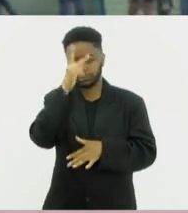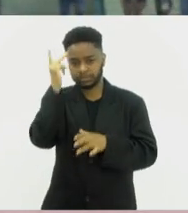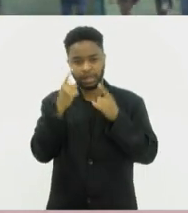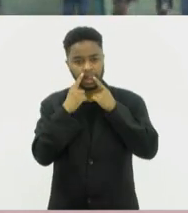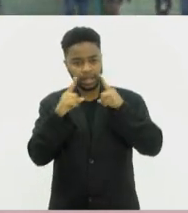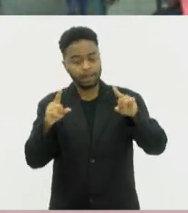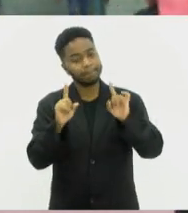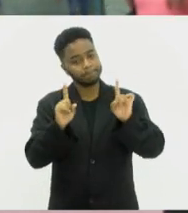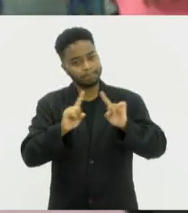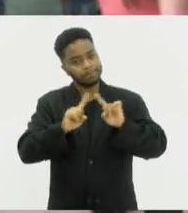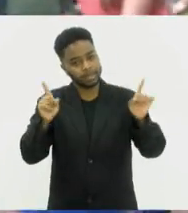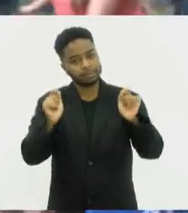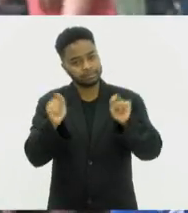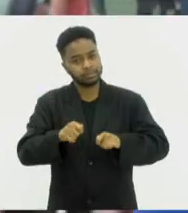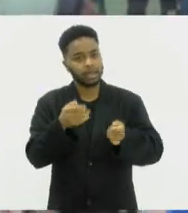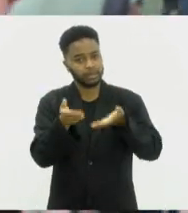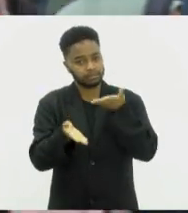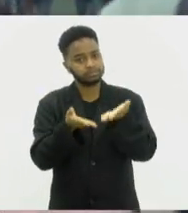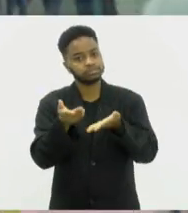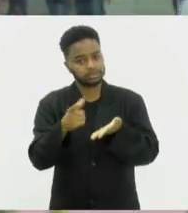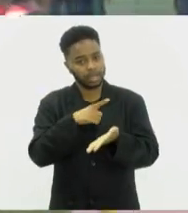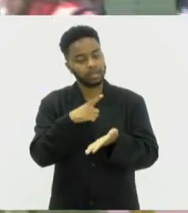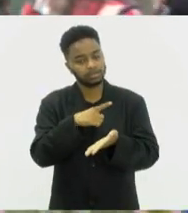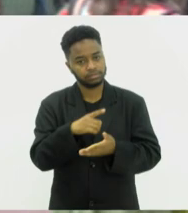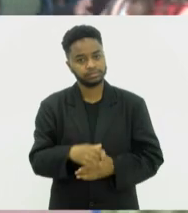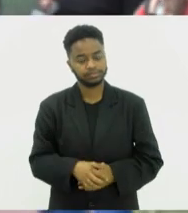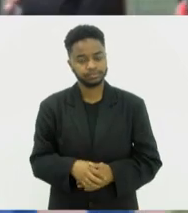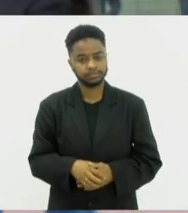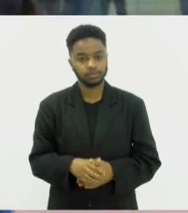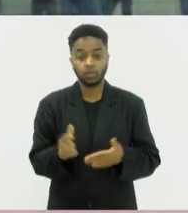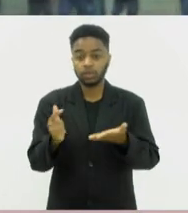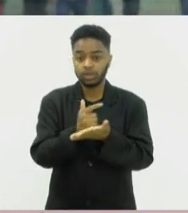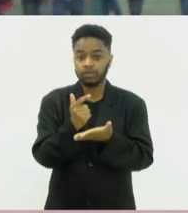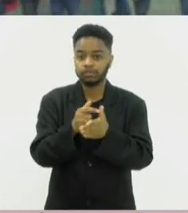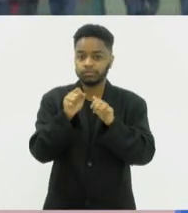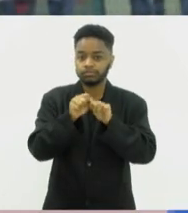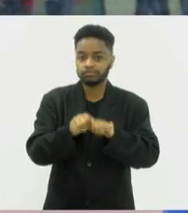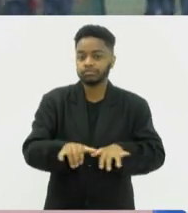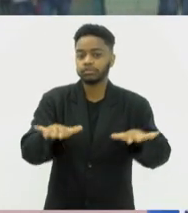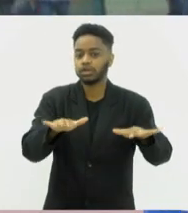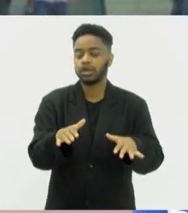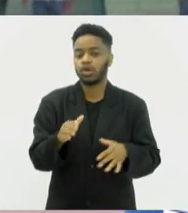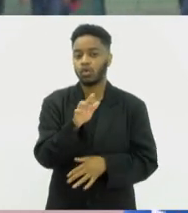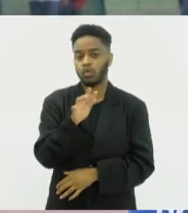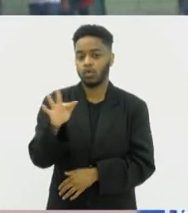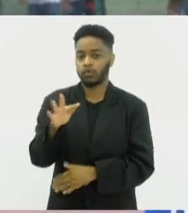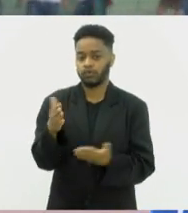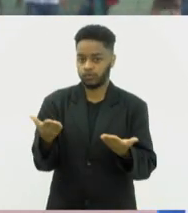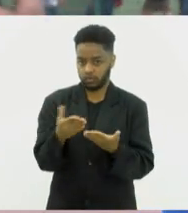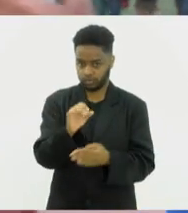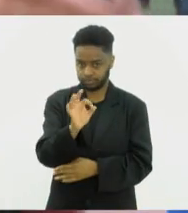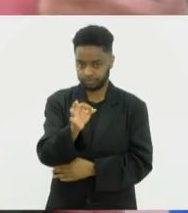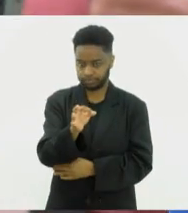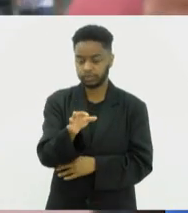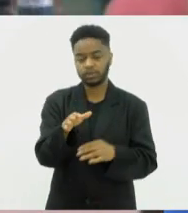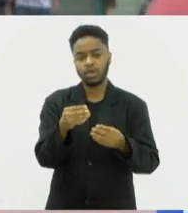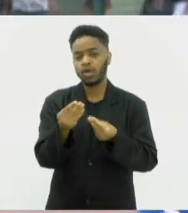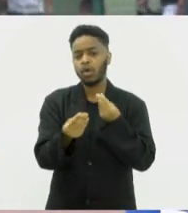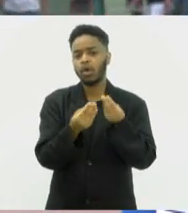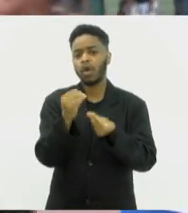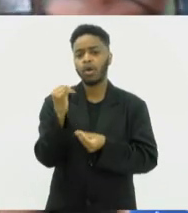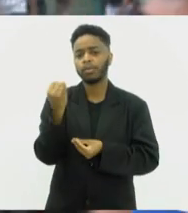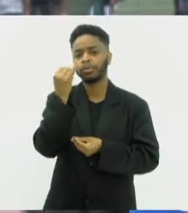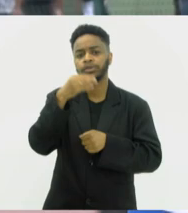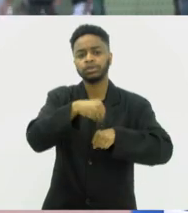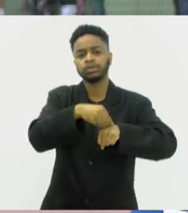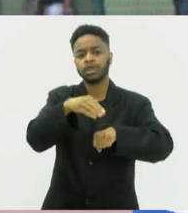será atendido em algum momento. Esse livro será lançado na Universidade Federal Fluminense, na UF, hoje. Qual a importância de trazer,